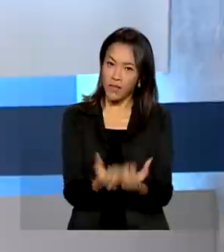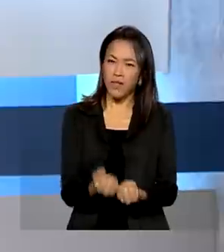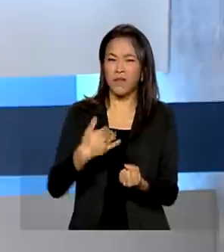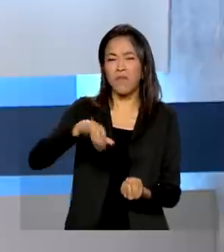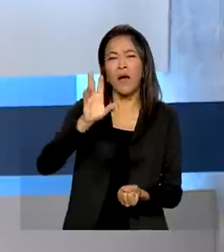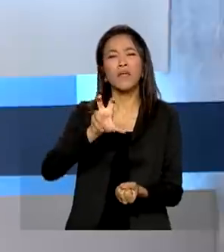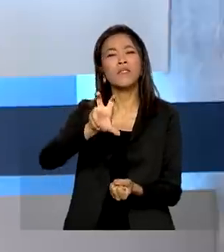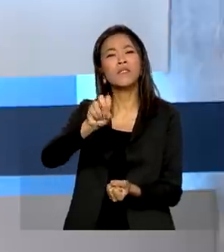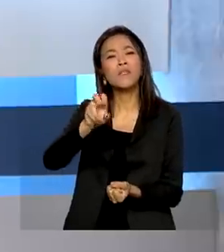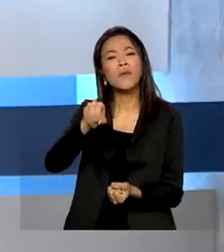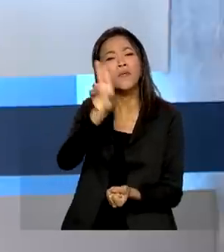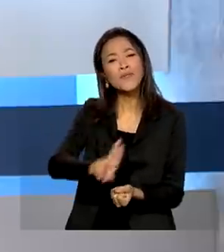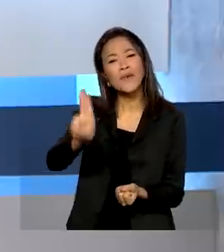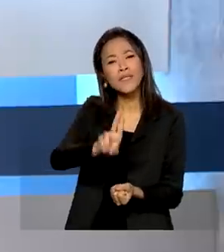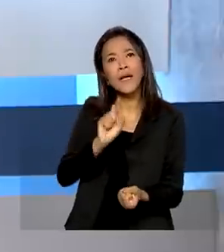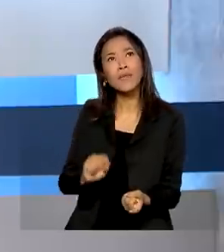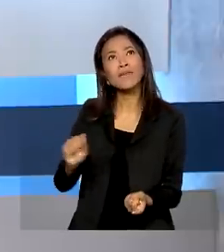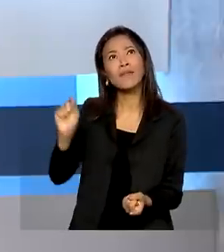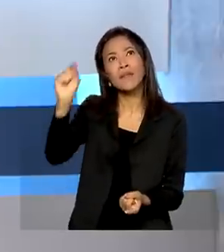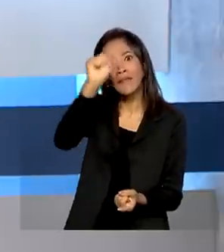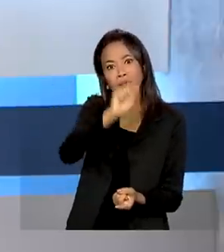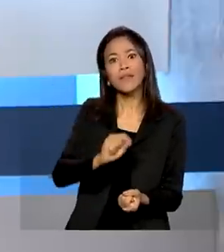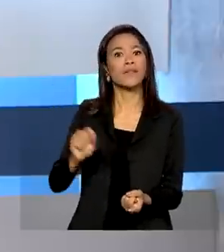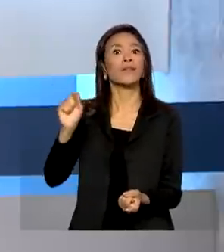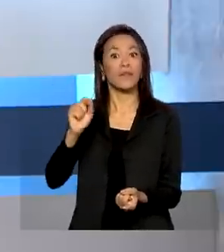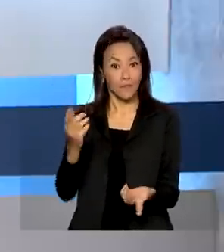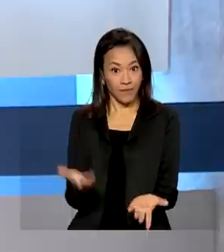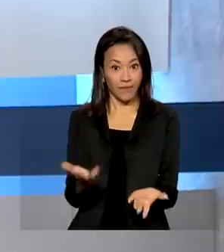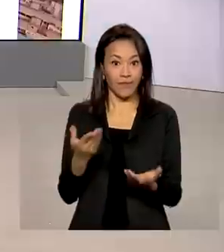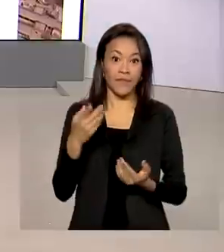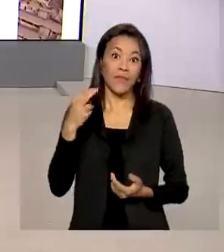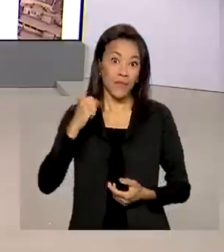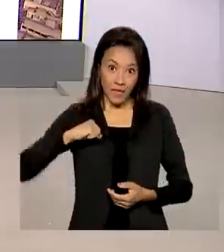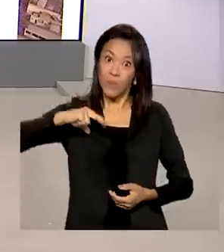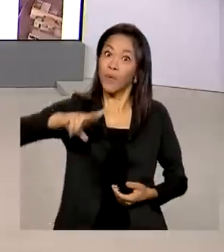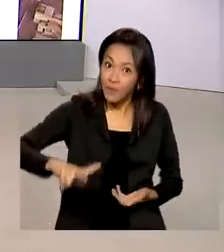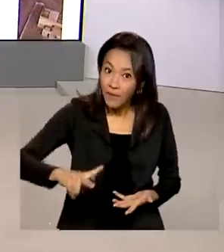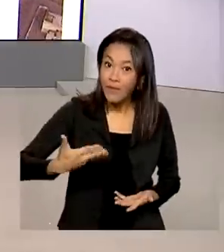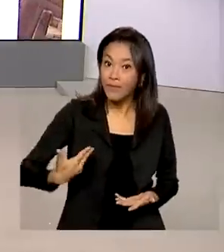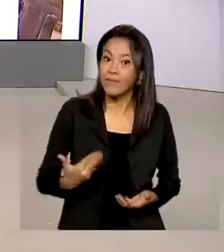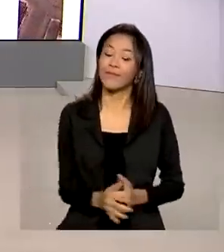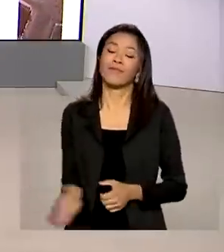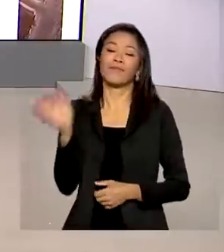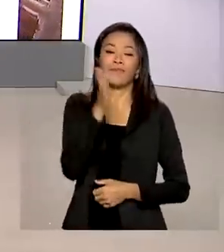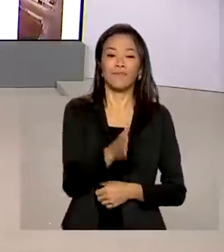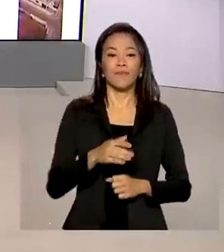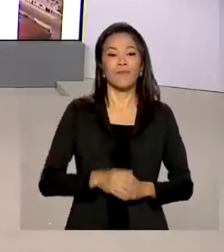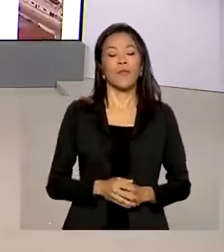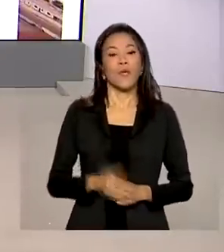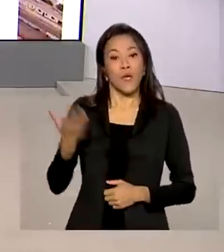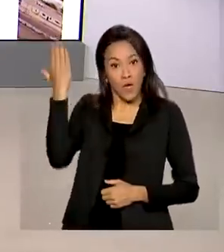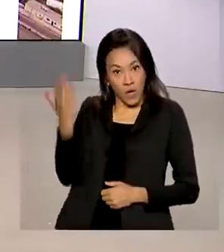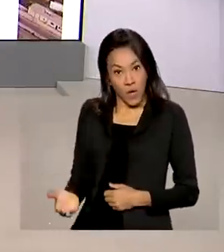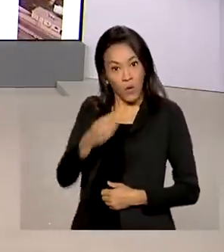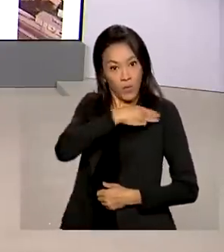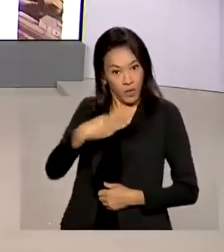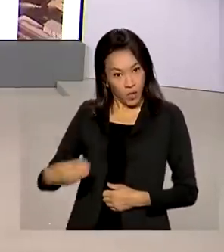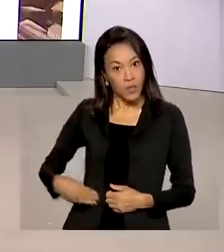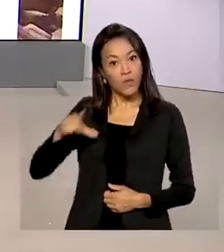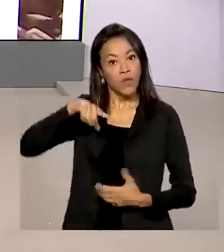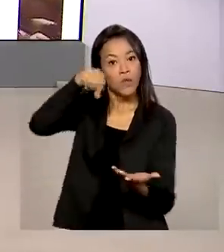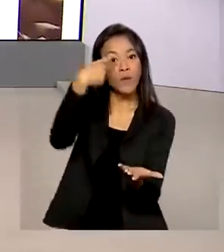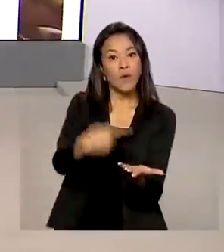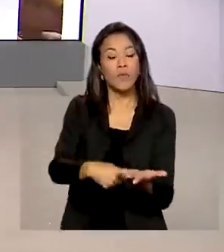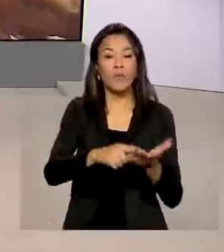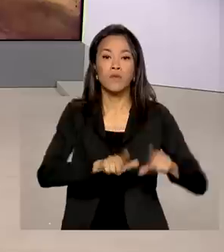50 instituições de educação superior em Portugal. E o ministro da Infraestrutura cumpre a agenda nesta